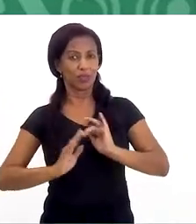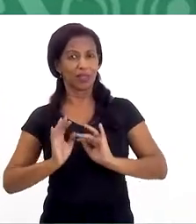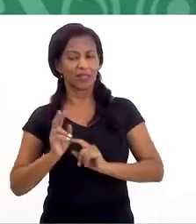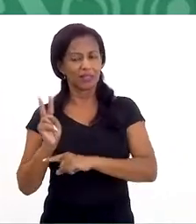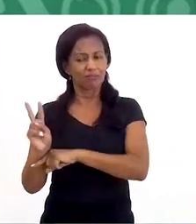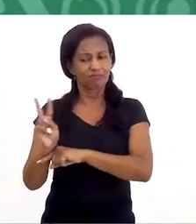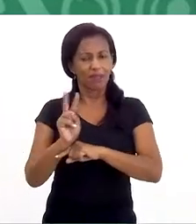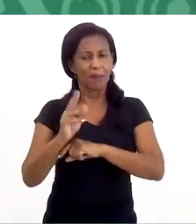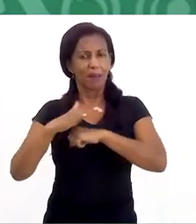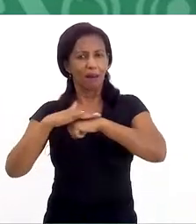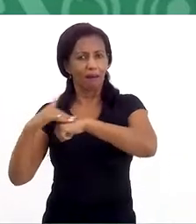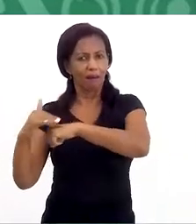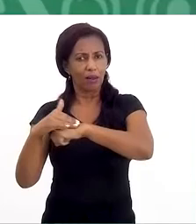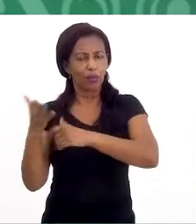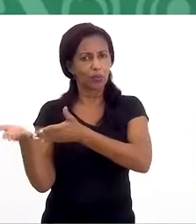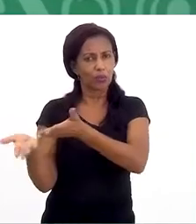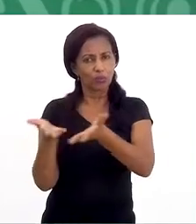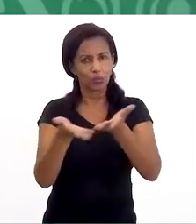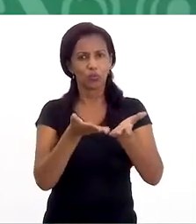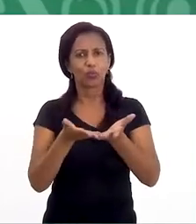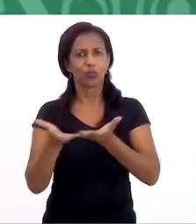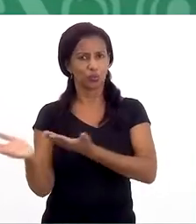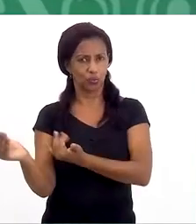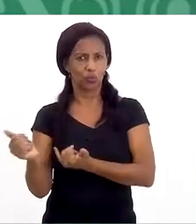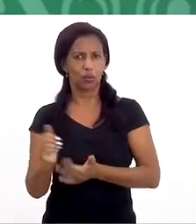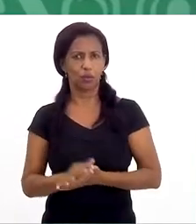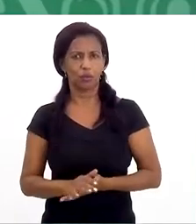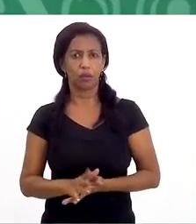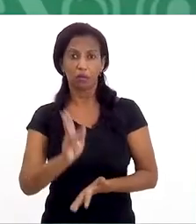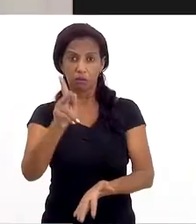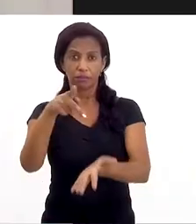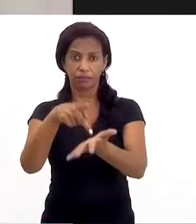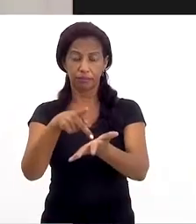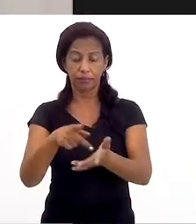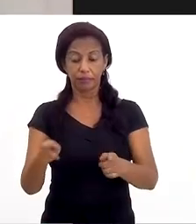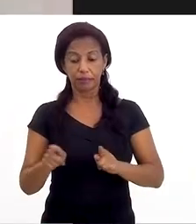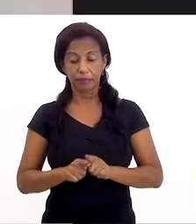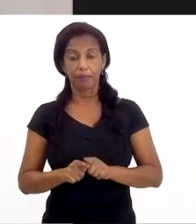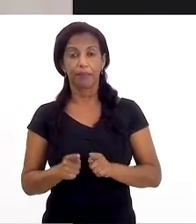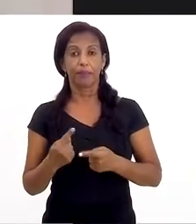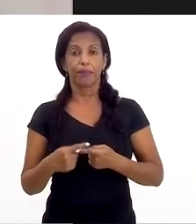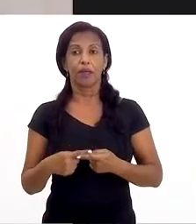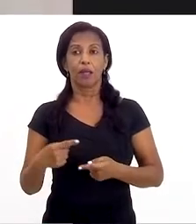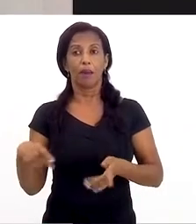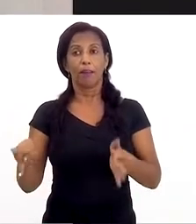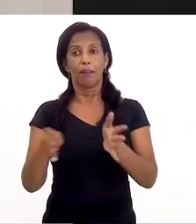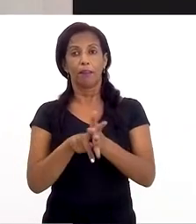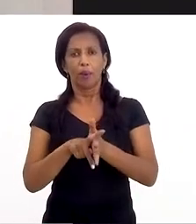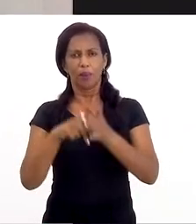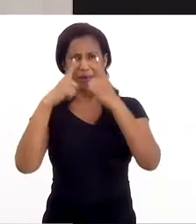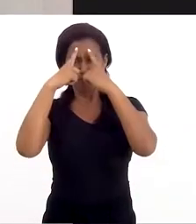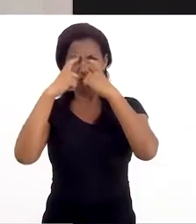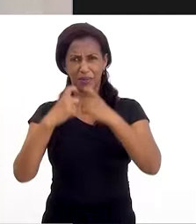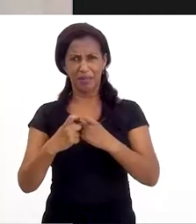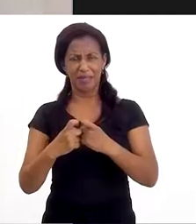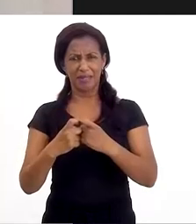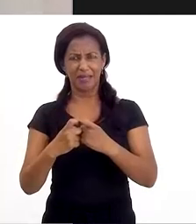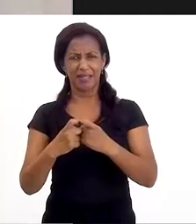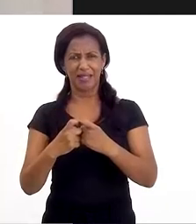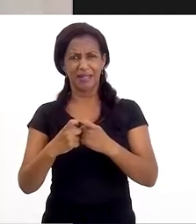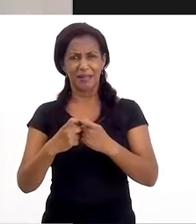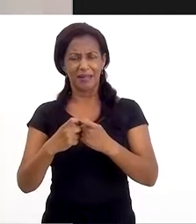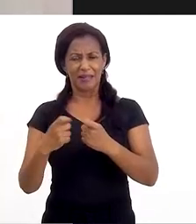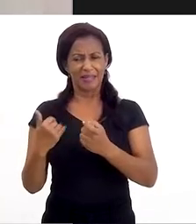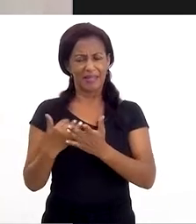esse preparo e esse olhar mais carinhoso e cuidadoso com esses jovens, né? Exatamente. Até porque a própria violência,